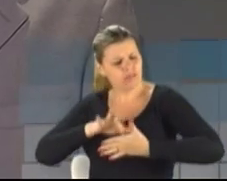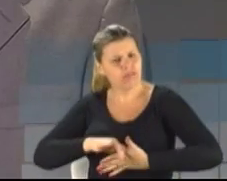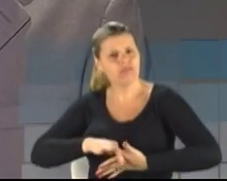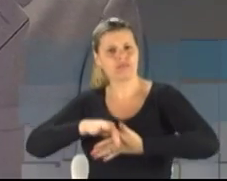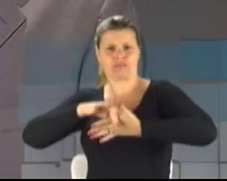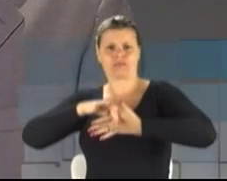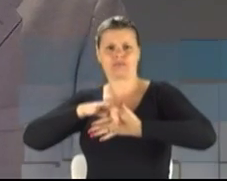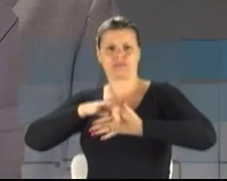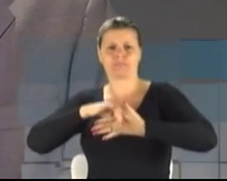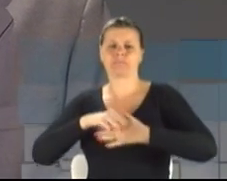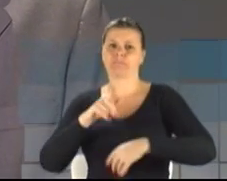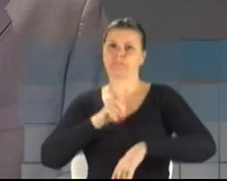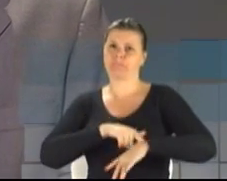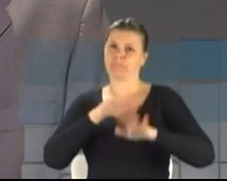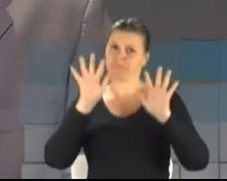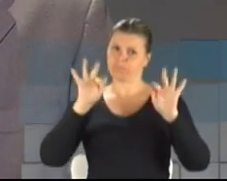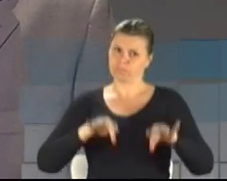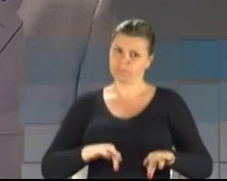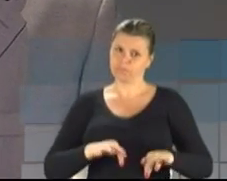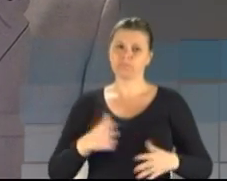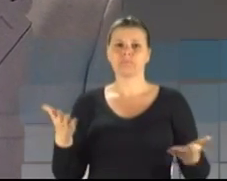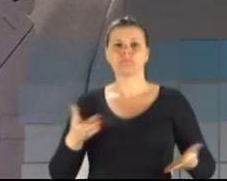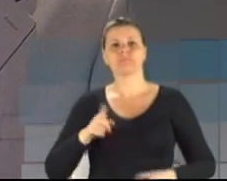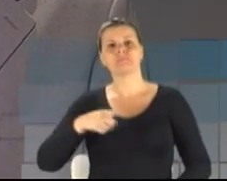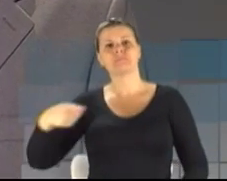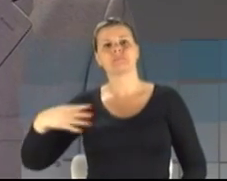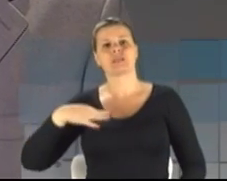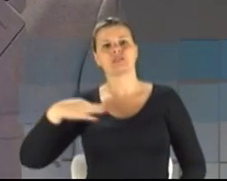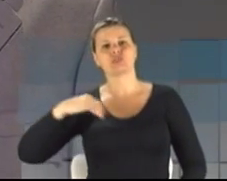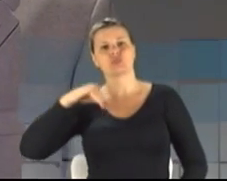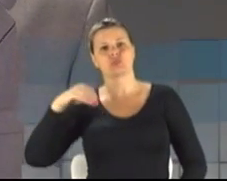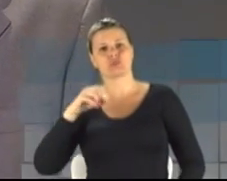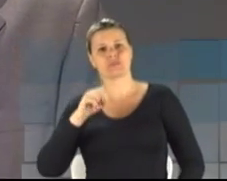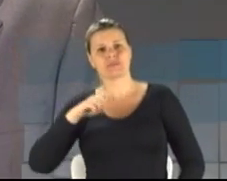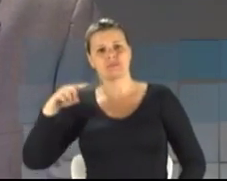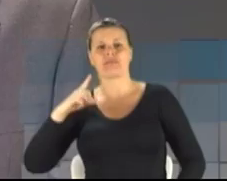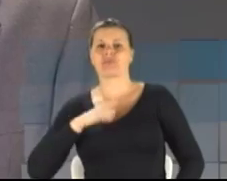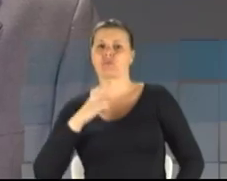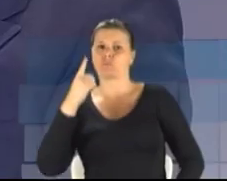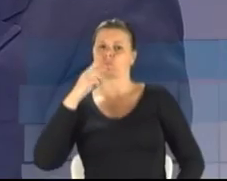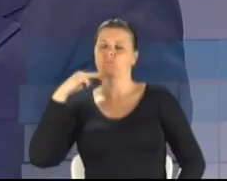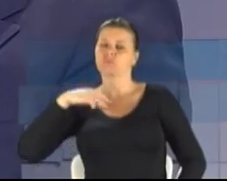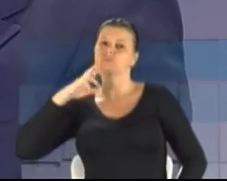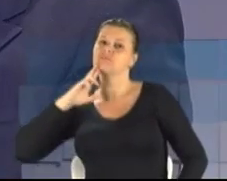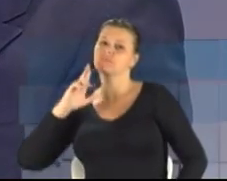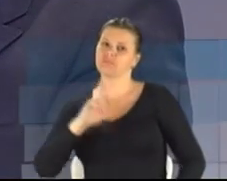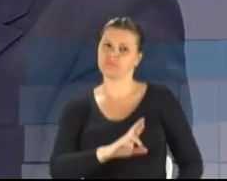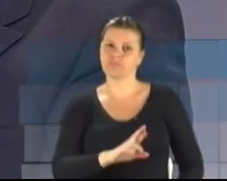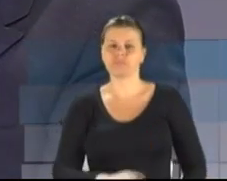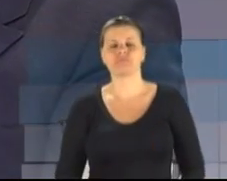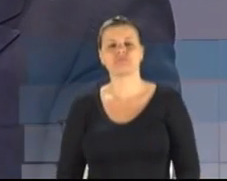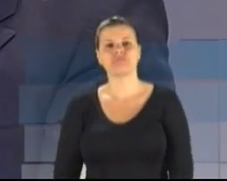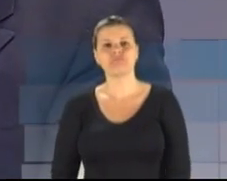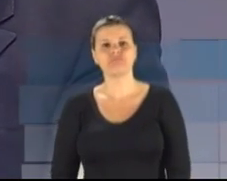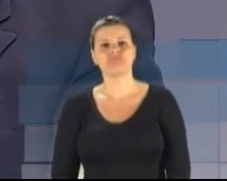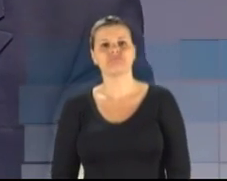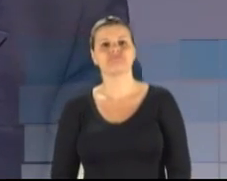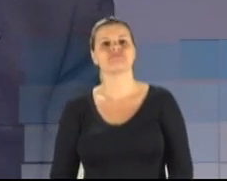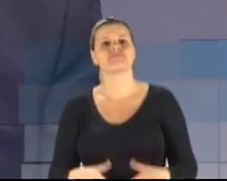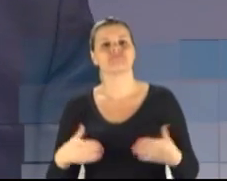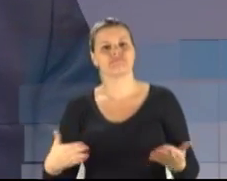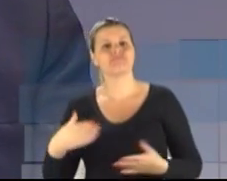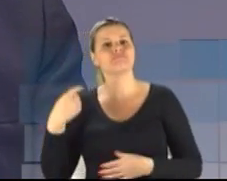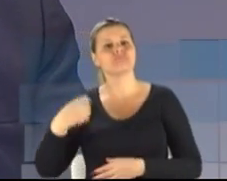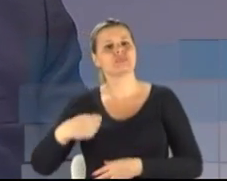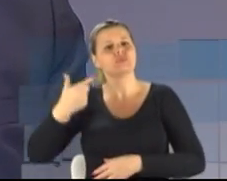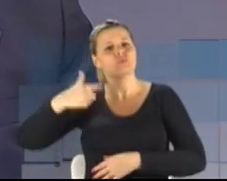Tempo esgotado, o candidato José Paulo Cairoli tem um minuto para a réplica. Nós precisamos resgatar os